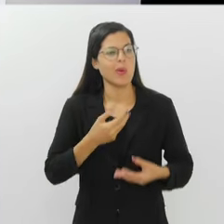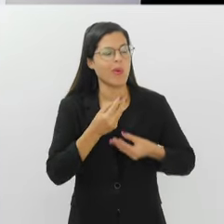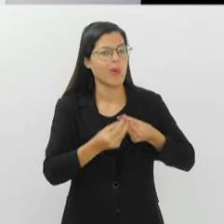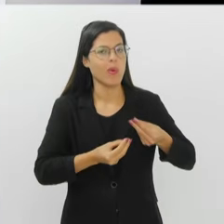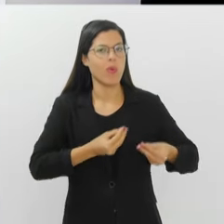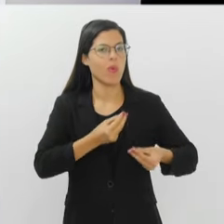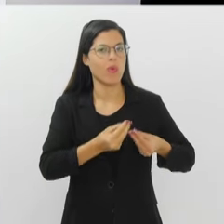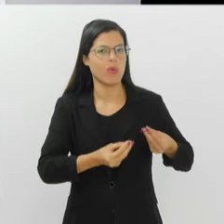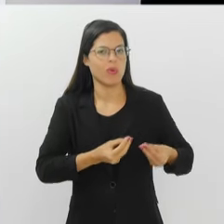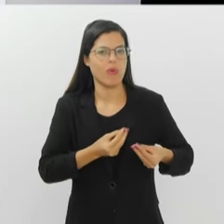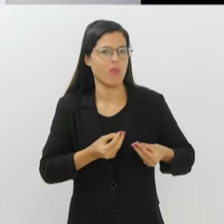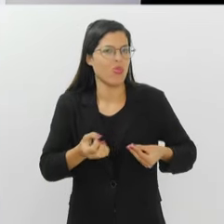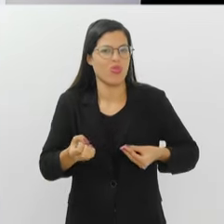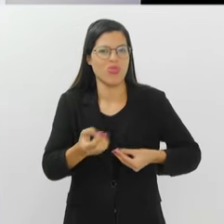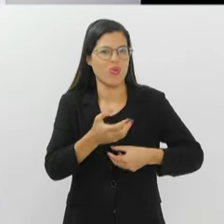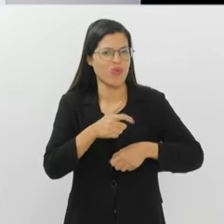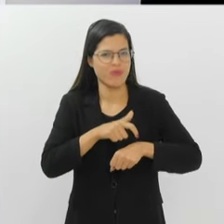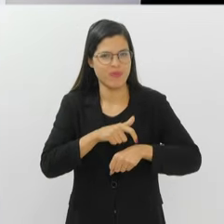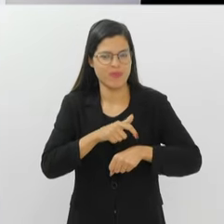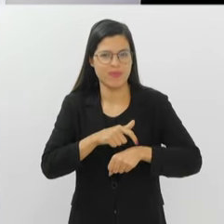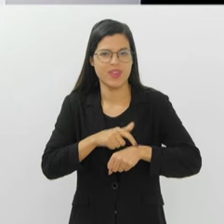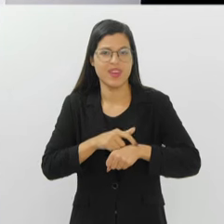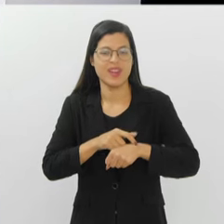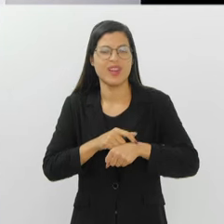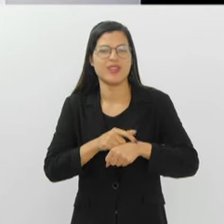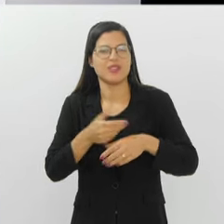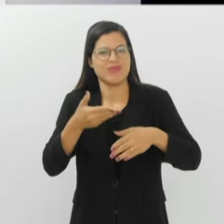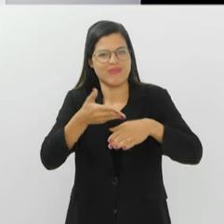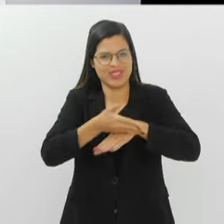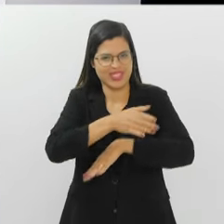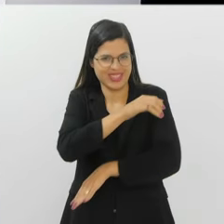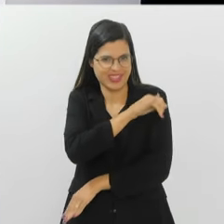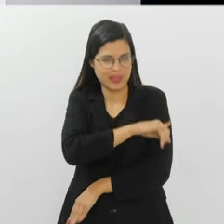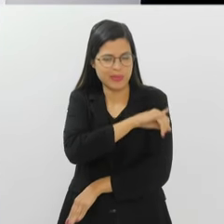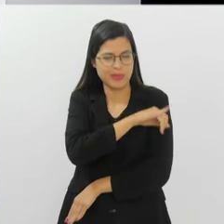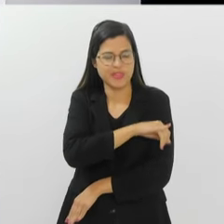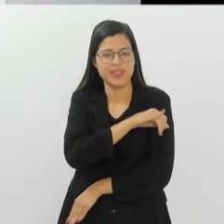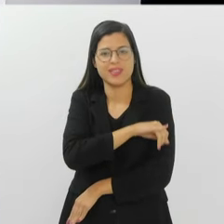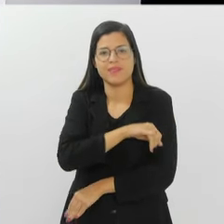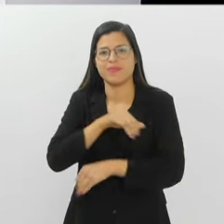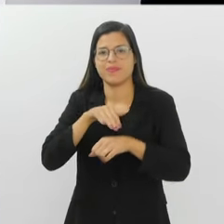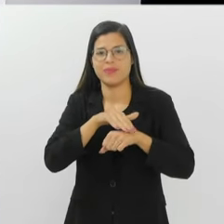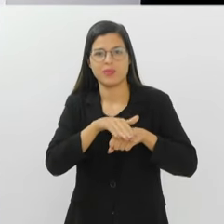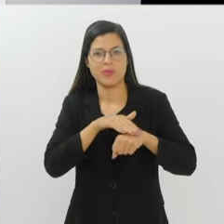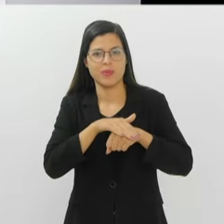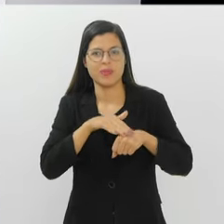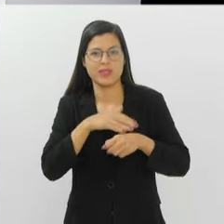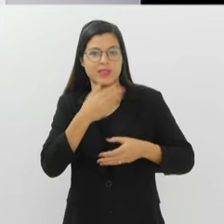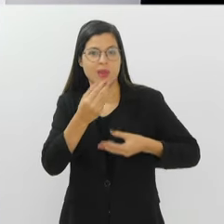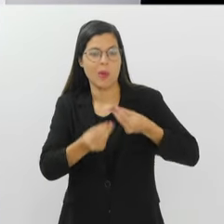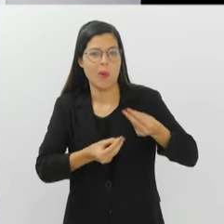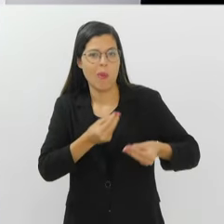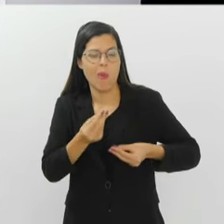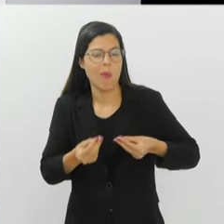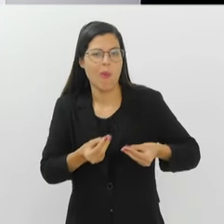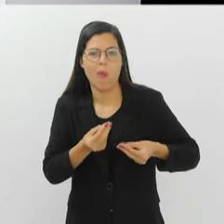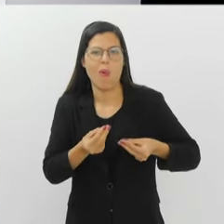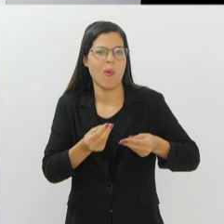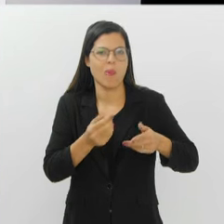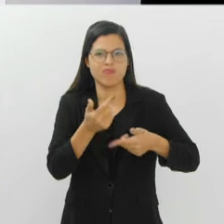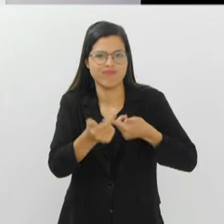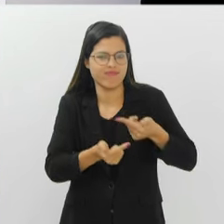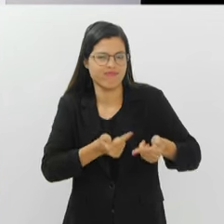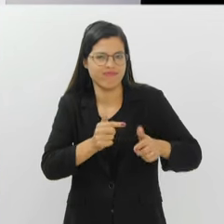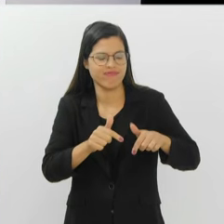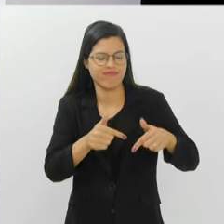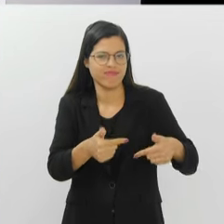nova empreitada, a sua chegada ao Rio de Janeiro? A gente vai conversar como você está entendendo um